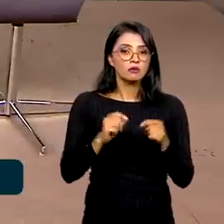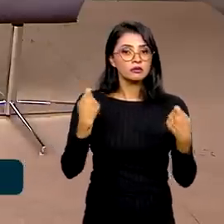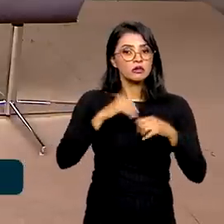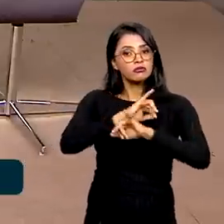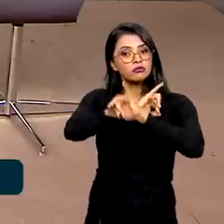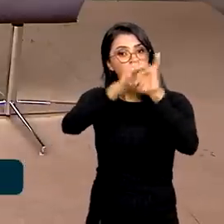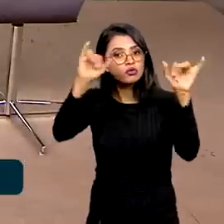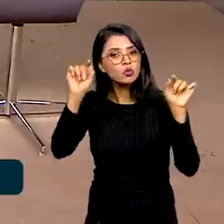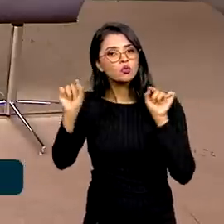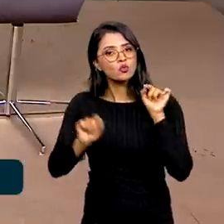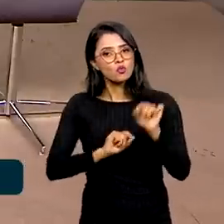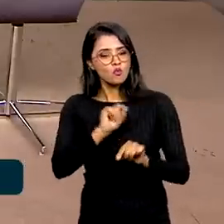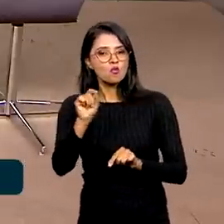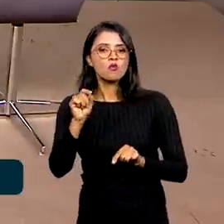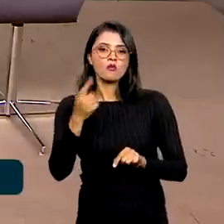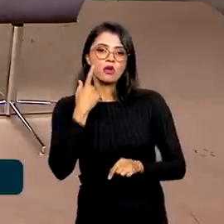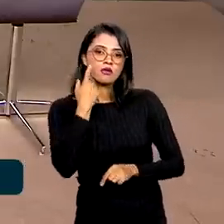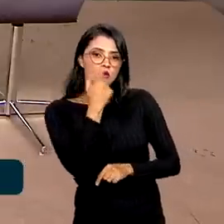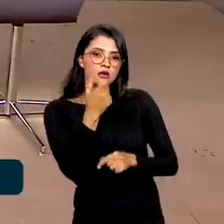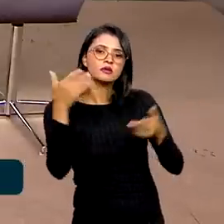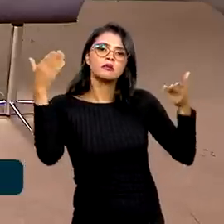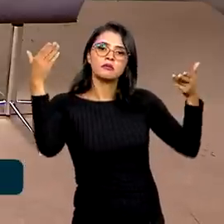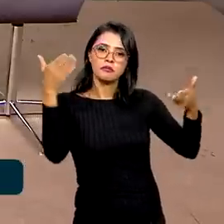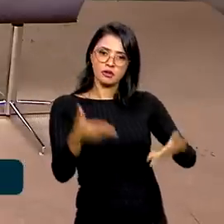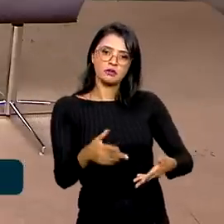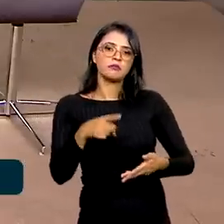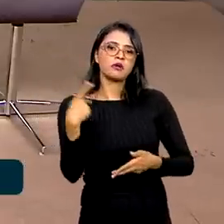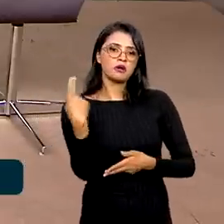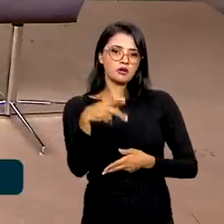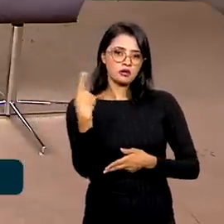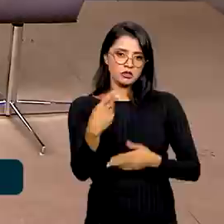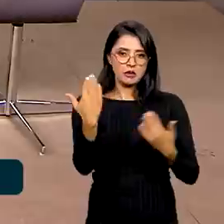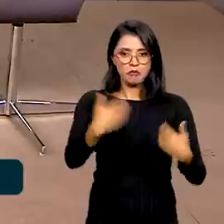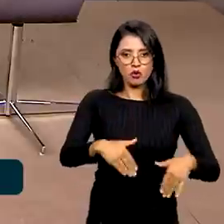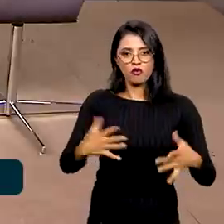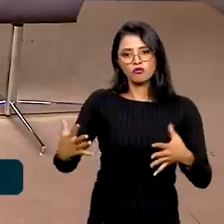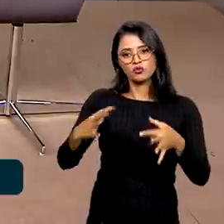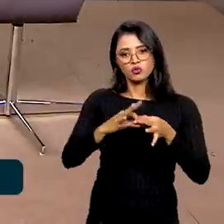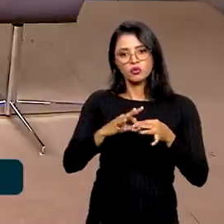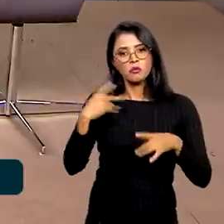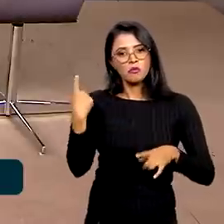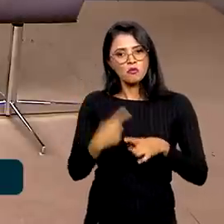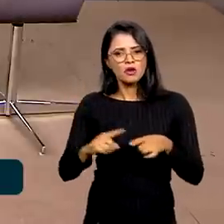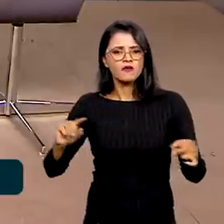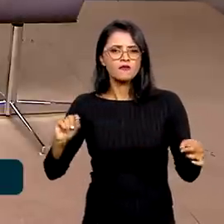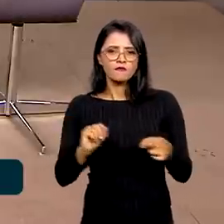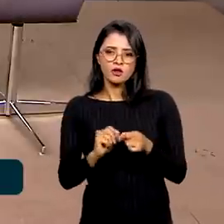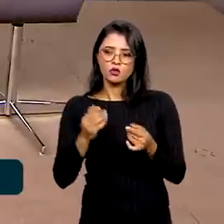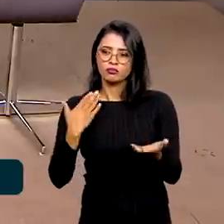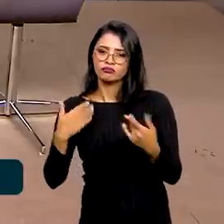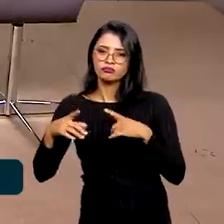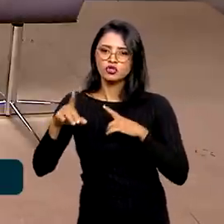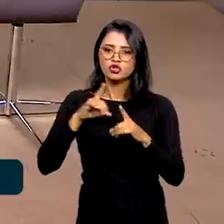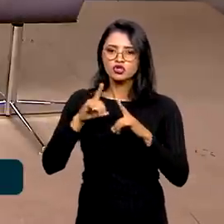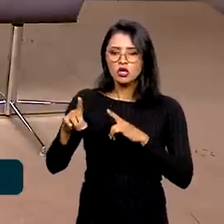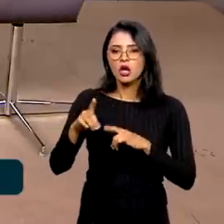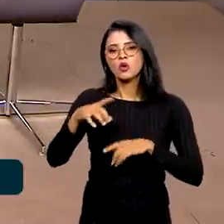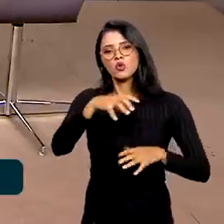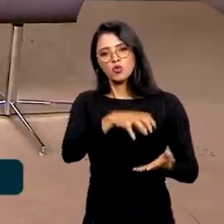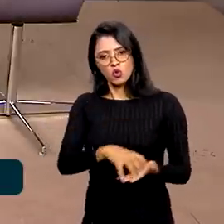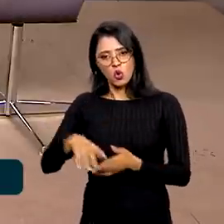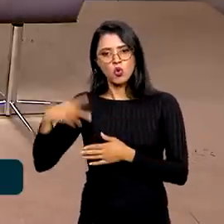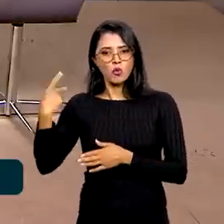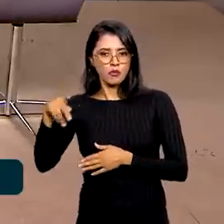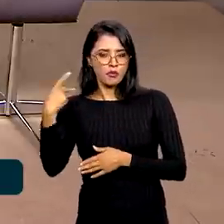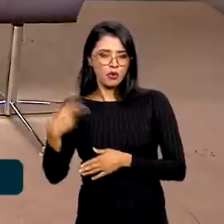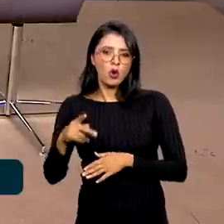declarar uma interesse em participar desse certame unificado. Porque isso está sendo feito em diálogo com os órgãos da administração,